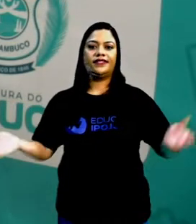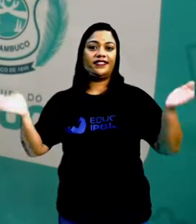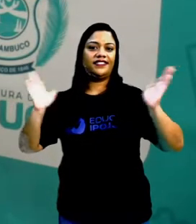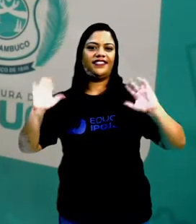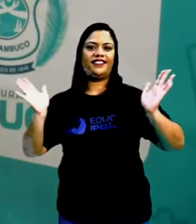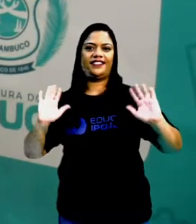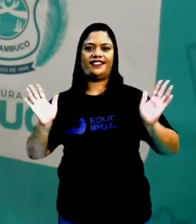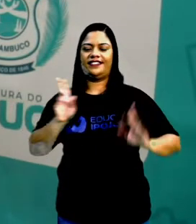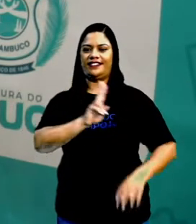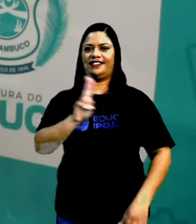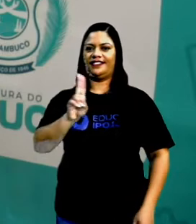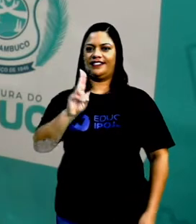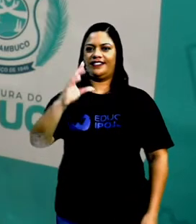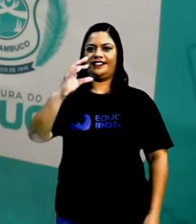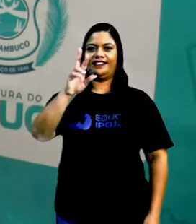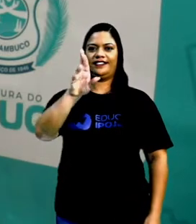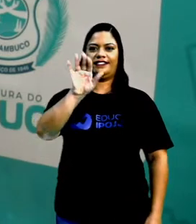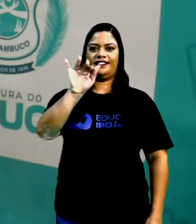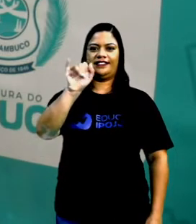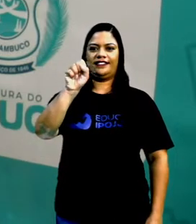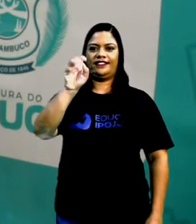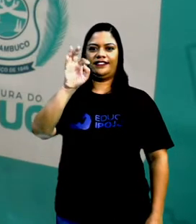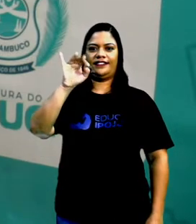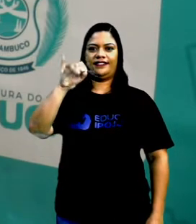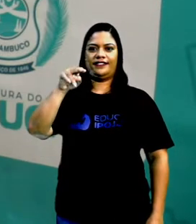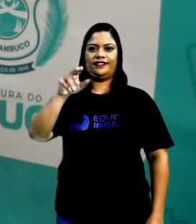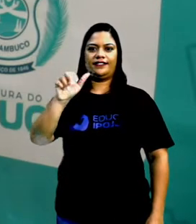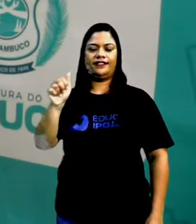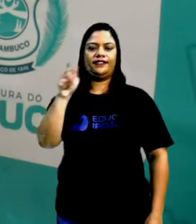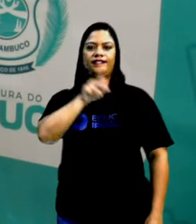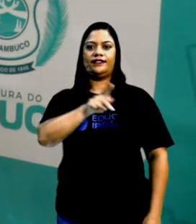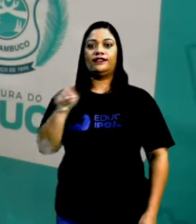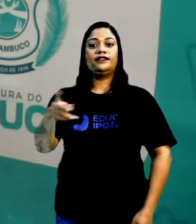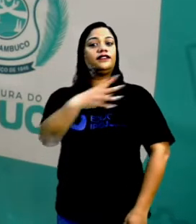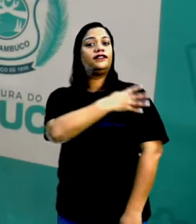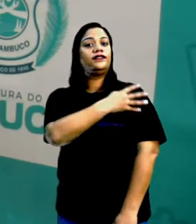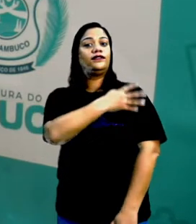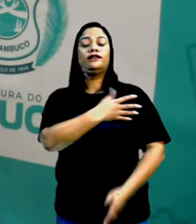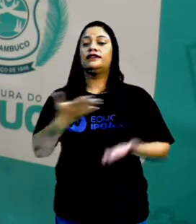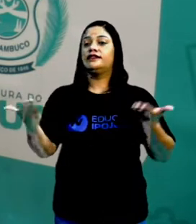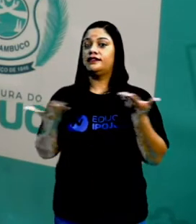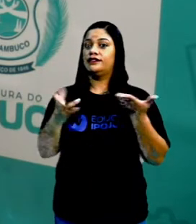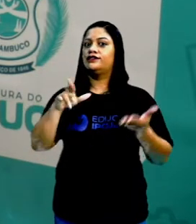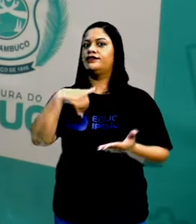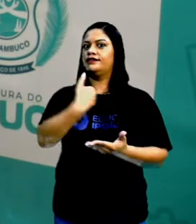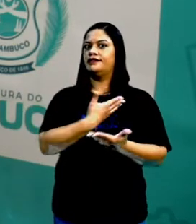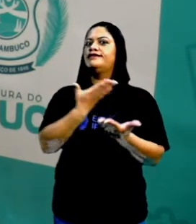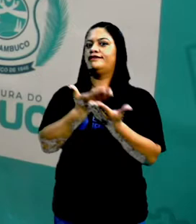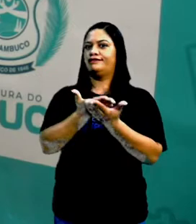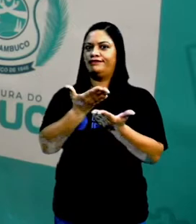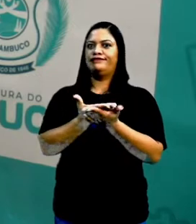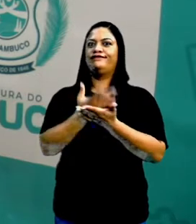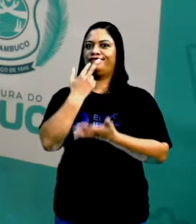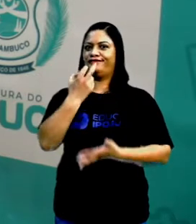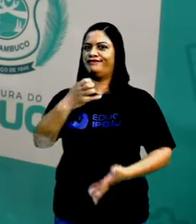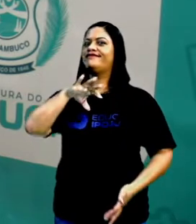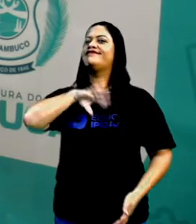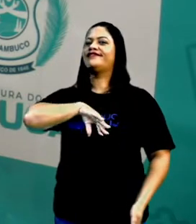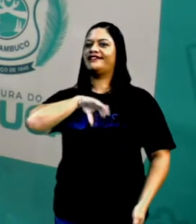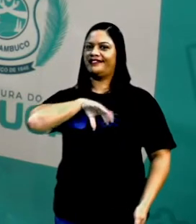Olá, meu nome é Cristina Chaga, sou professora do quarto ano e hoje nós vamos para a nossa aula de língua